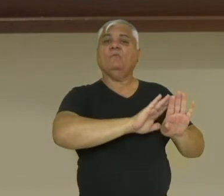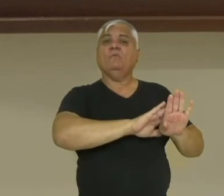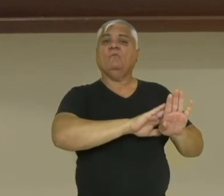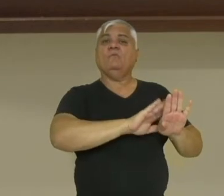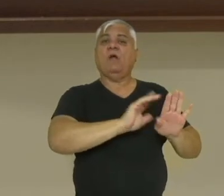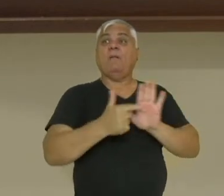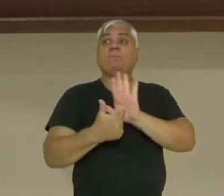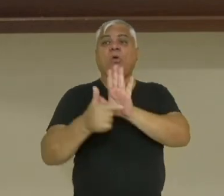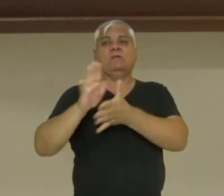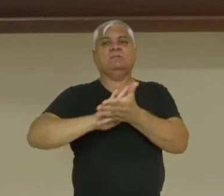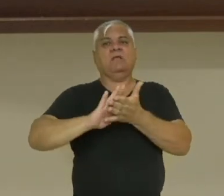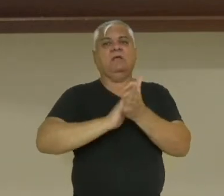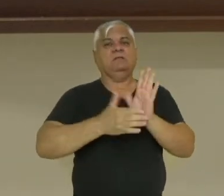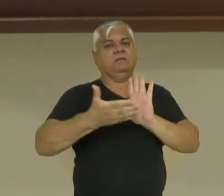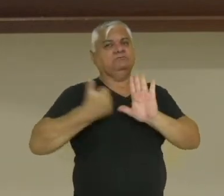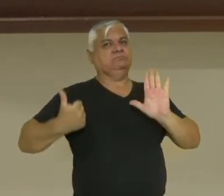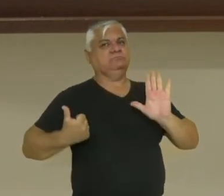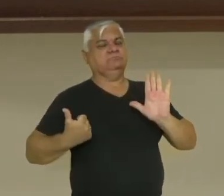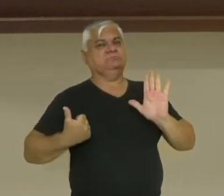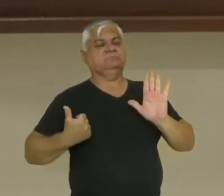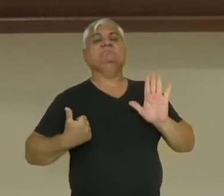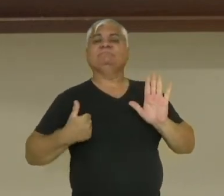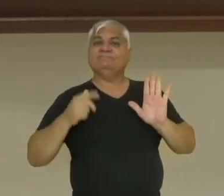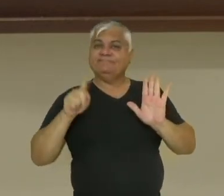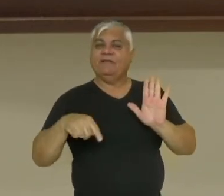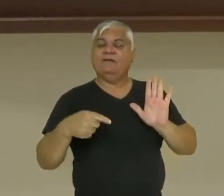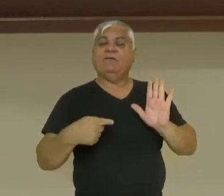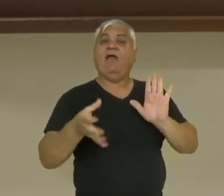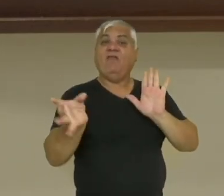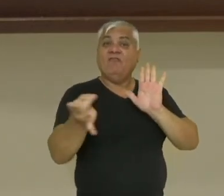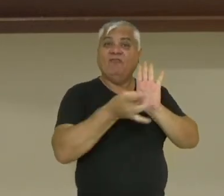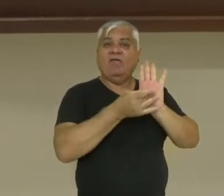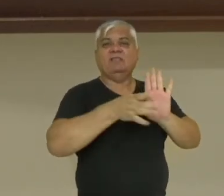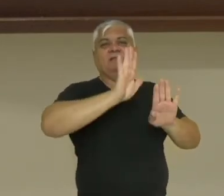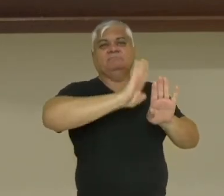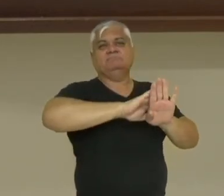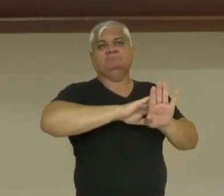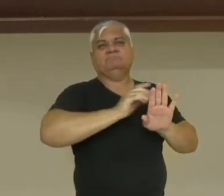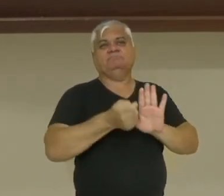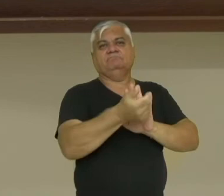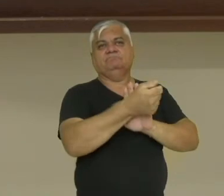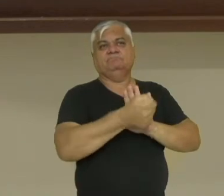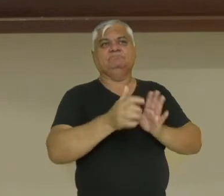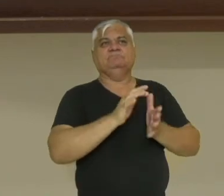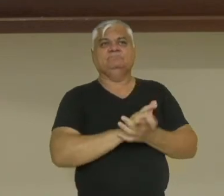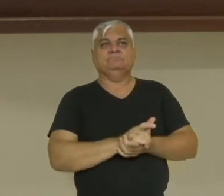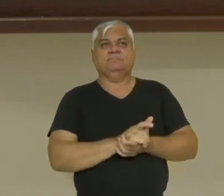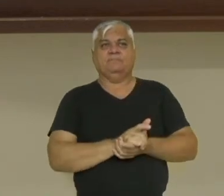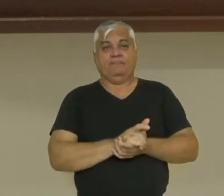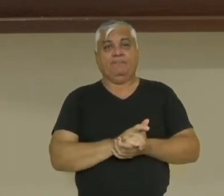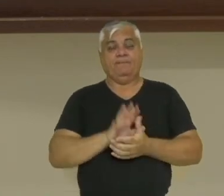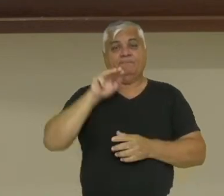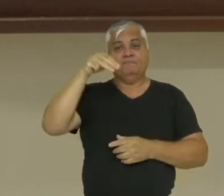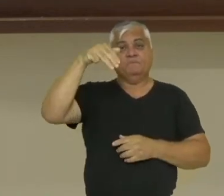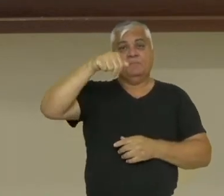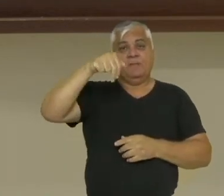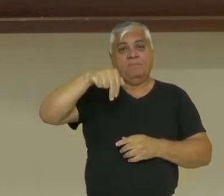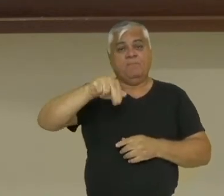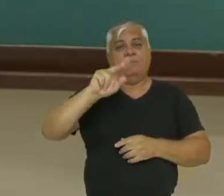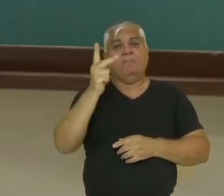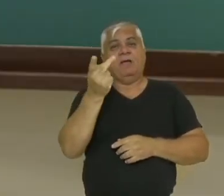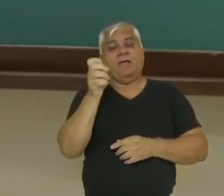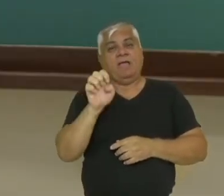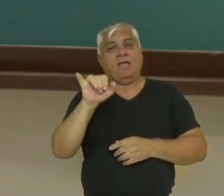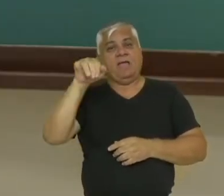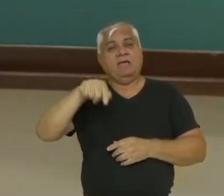transmitir essas notícias. E aí, a realidade está oculta. Para o Mannheim, um sociólogo